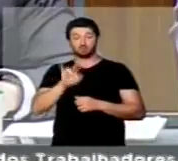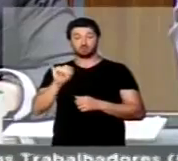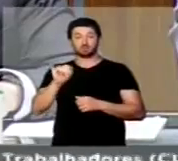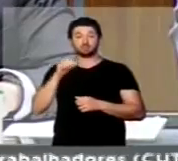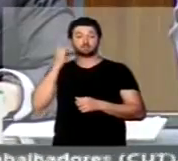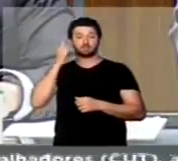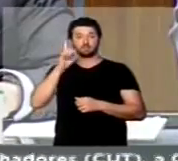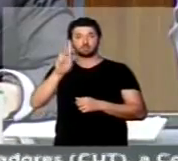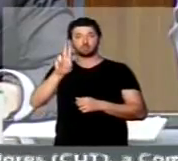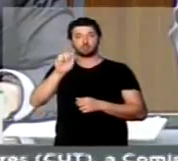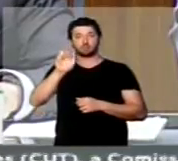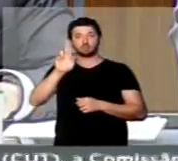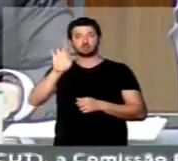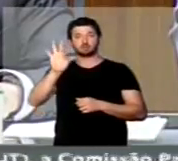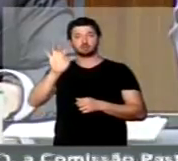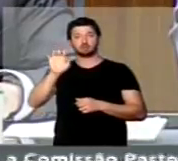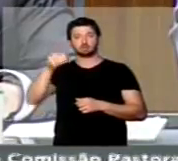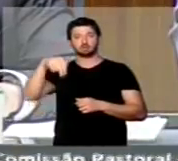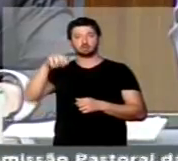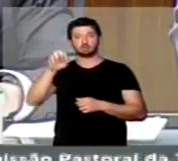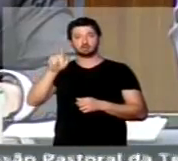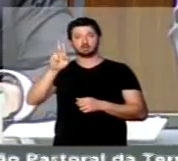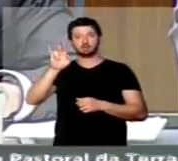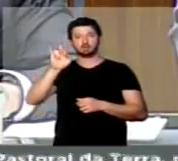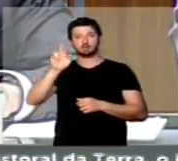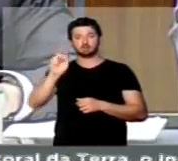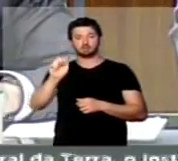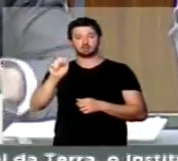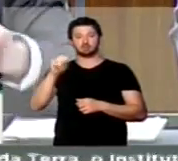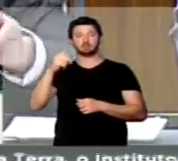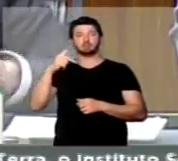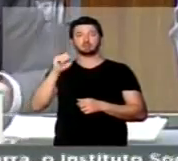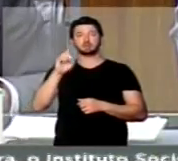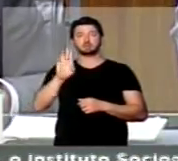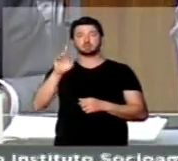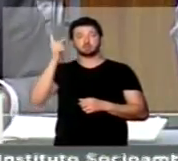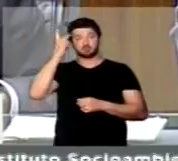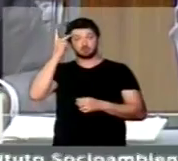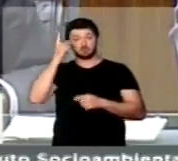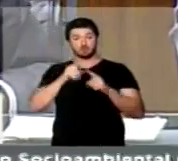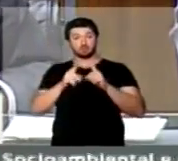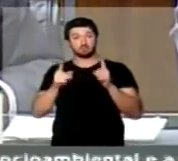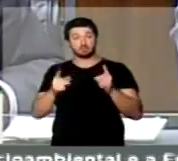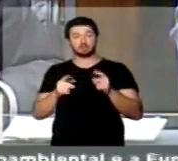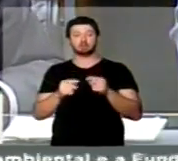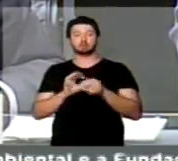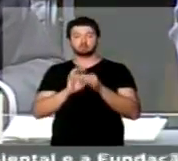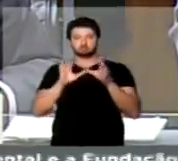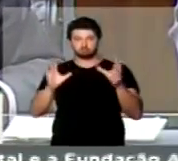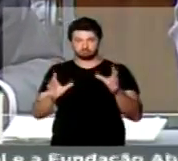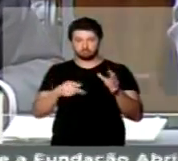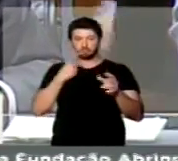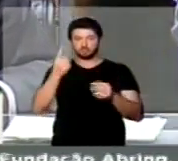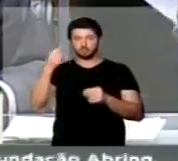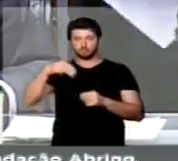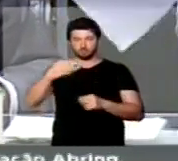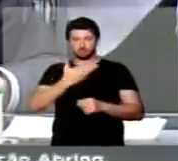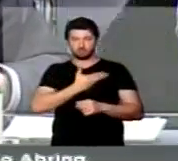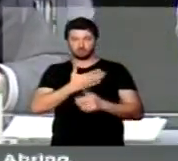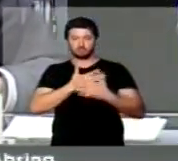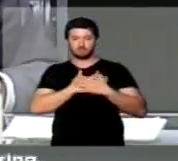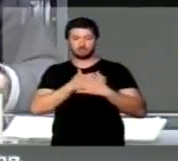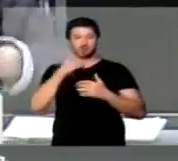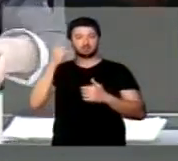Deputado Duarte Nogueira, pelo PSDB de São Paulo. Mas eu quero conceder um minuto para o nosso amigo,